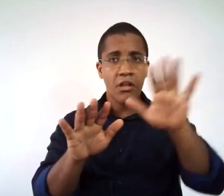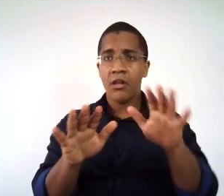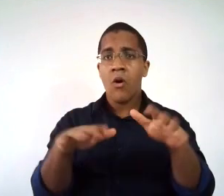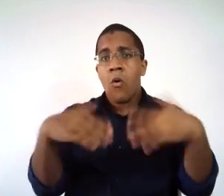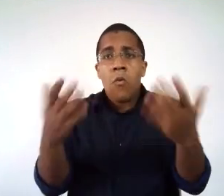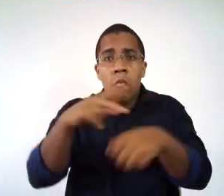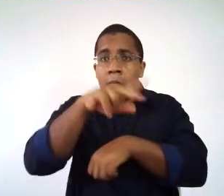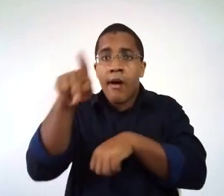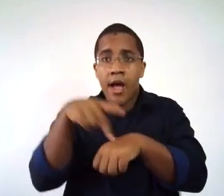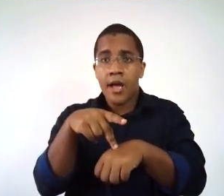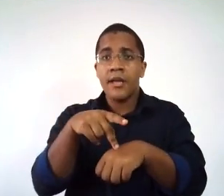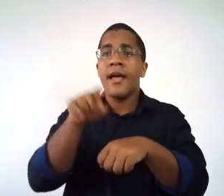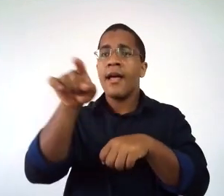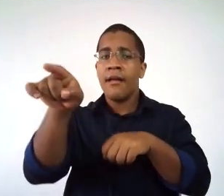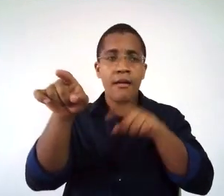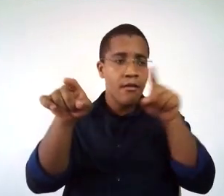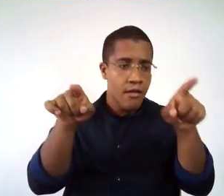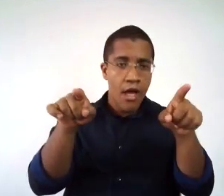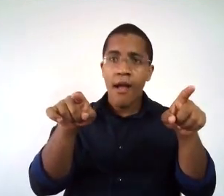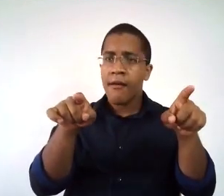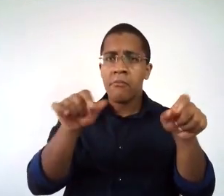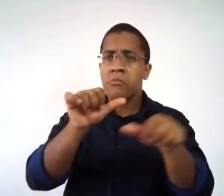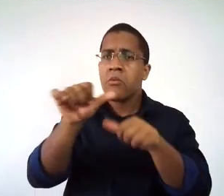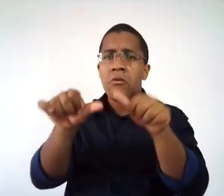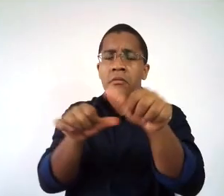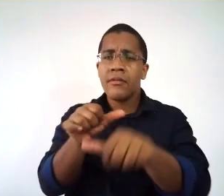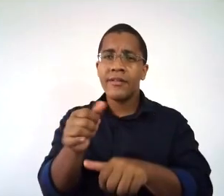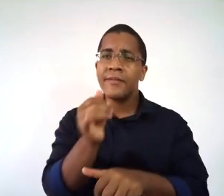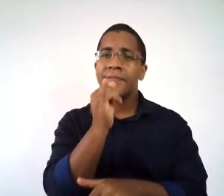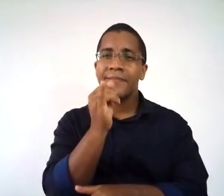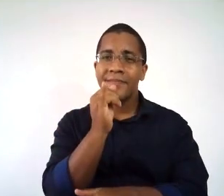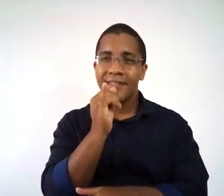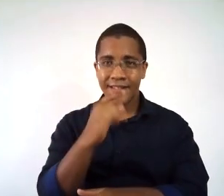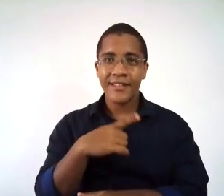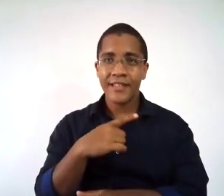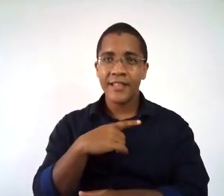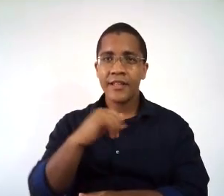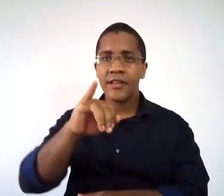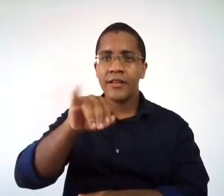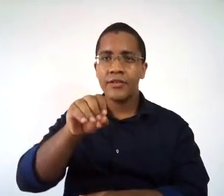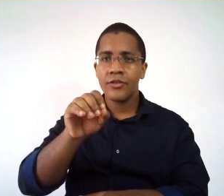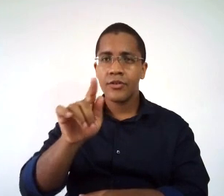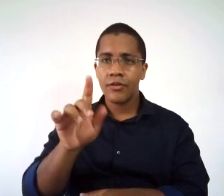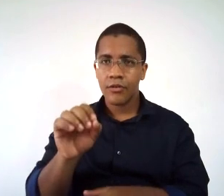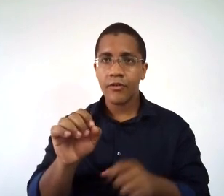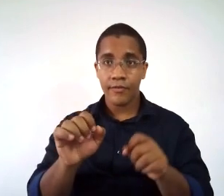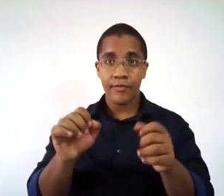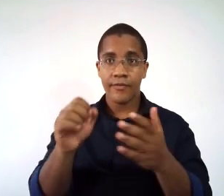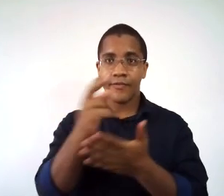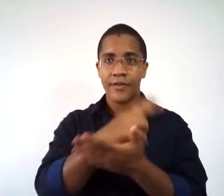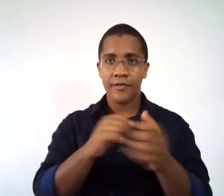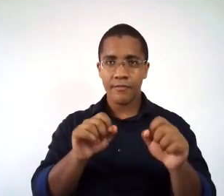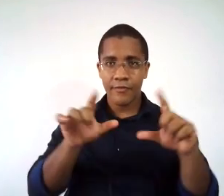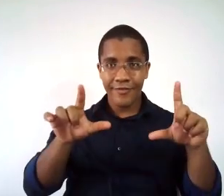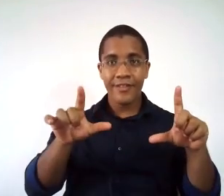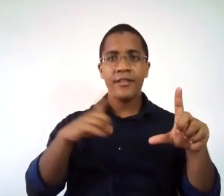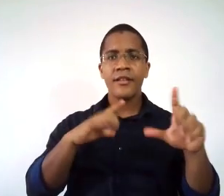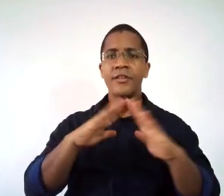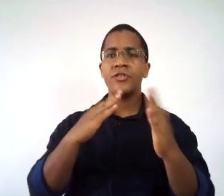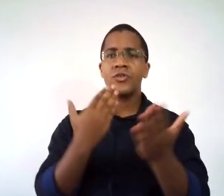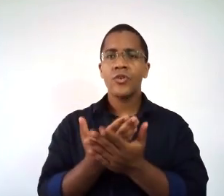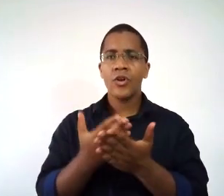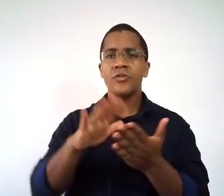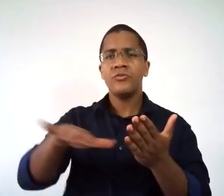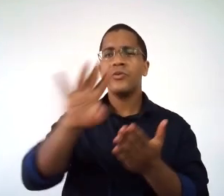outra, ou até mesmo de um país para o outro. Como vocês observam na figura, a tem um exemplo de um jogo bem conhecido em um